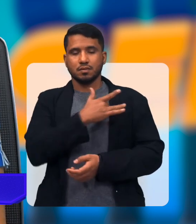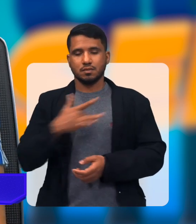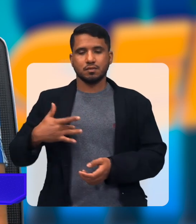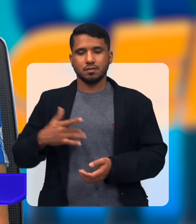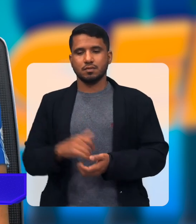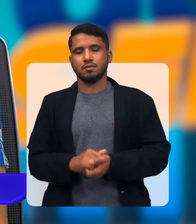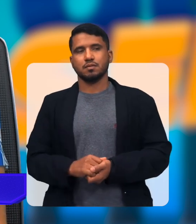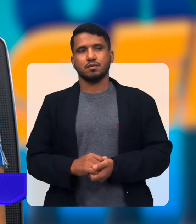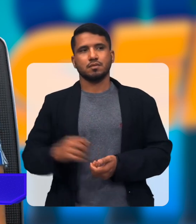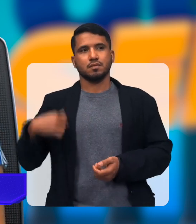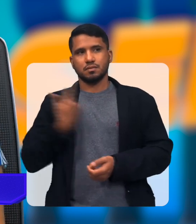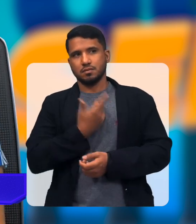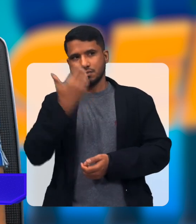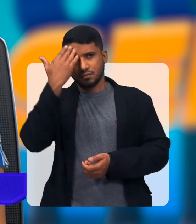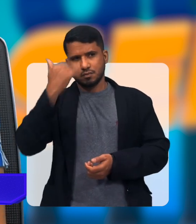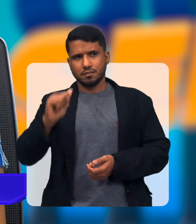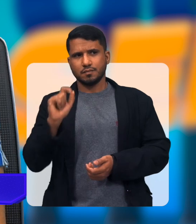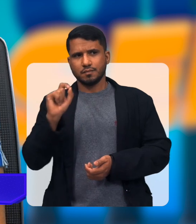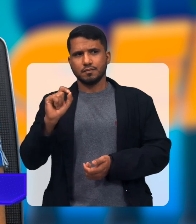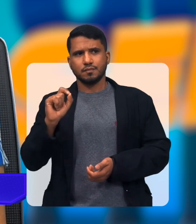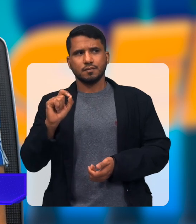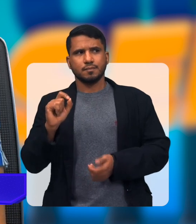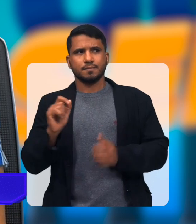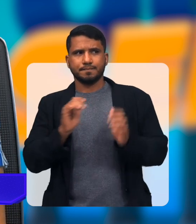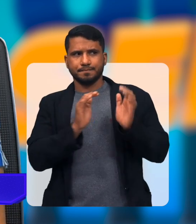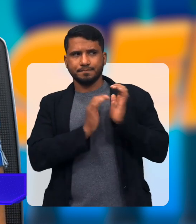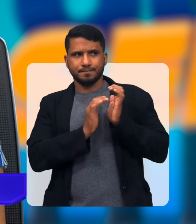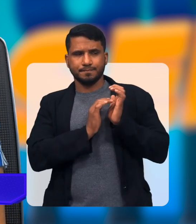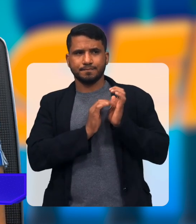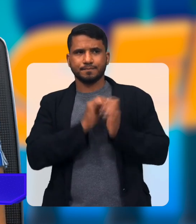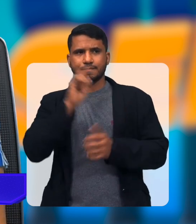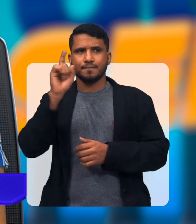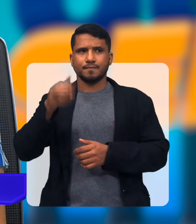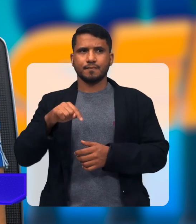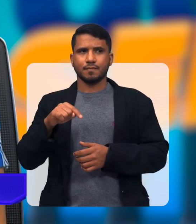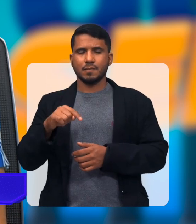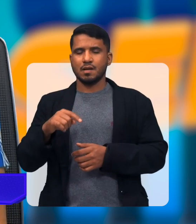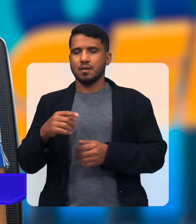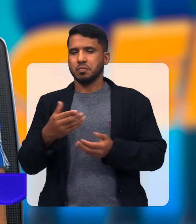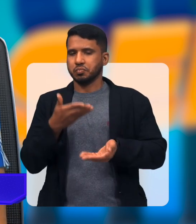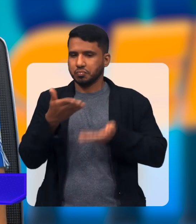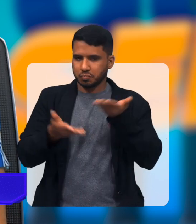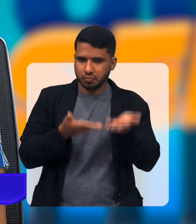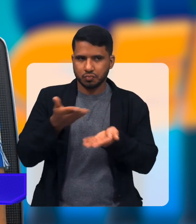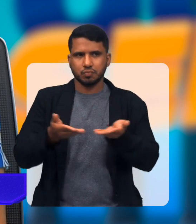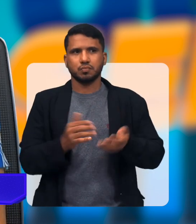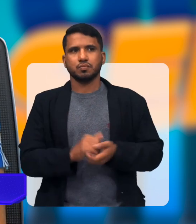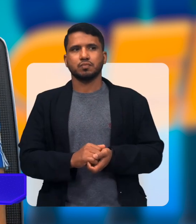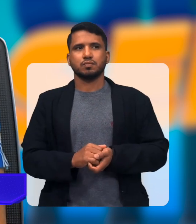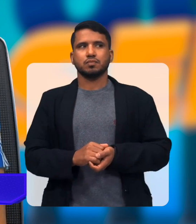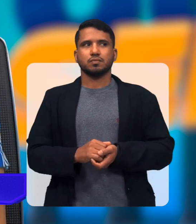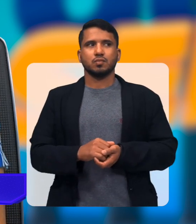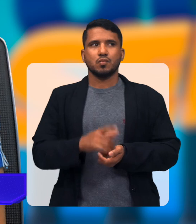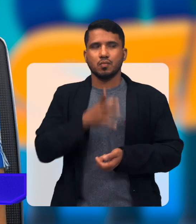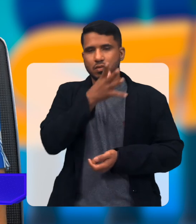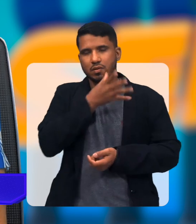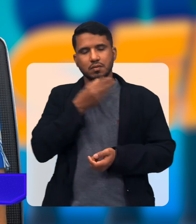saúde A gente Sabe Que a PAI Ela faz Com grande Zelo Com grande